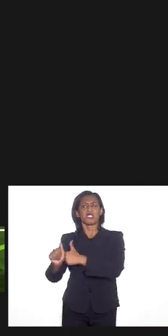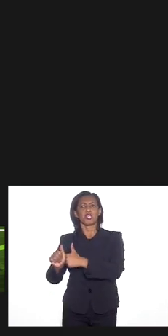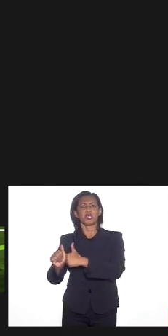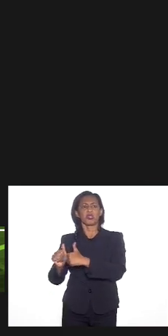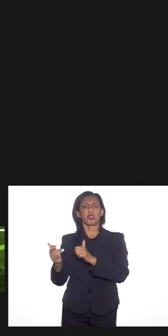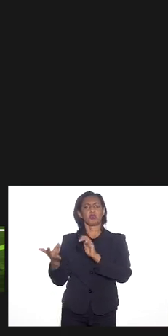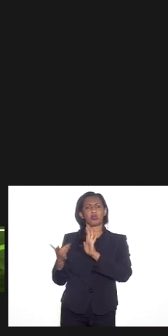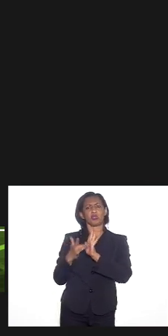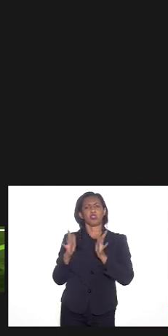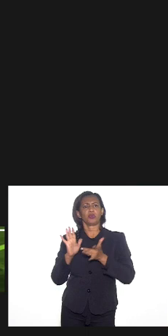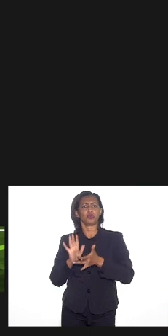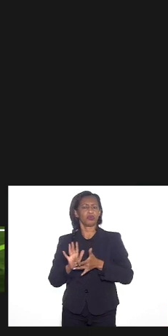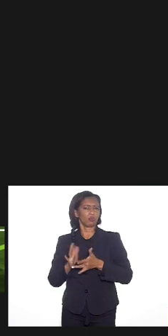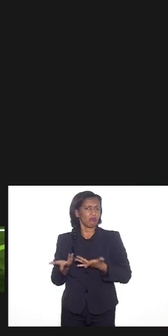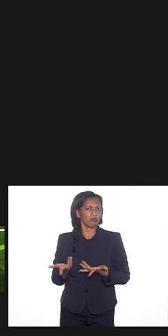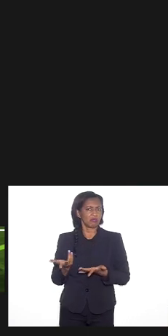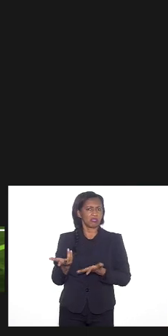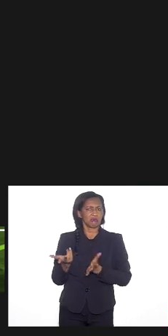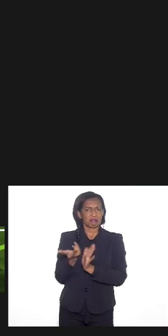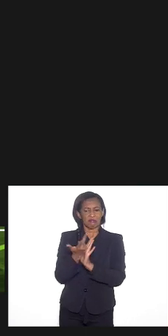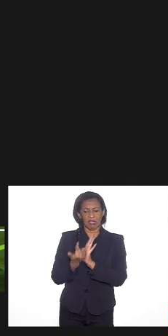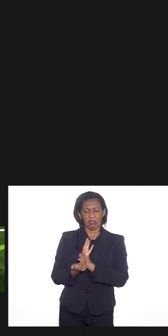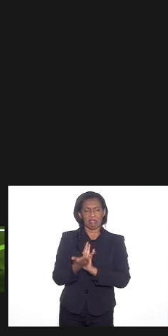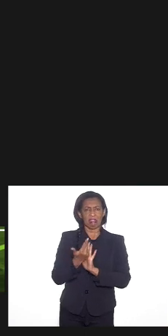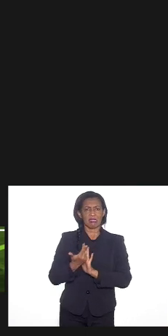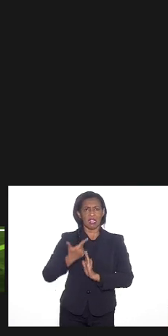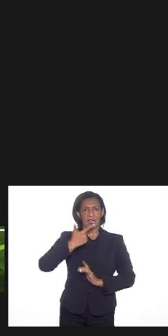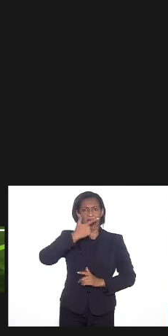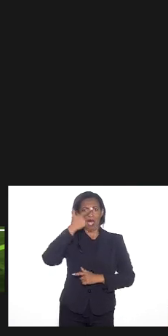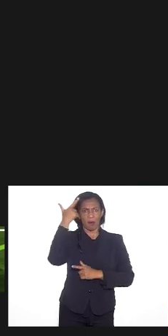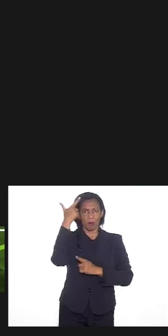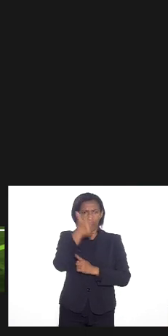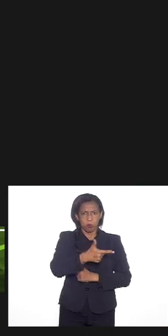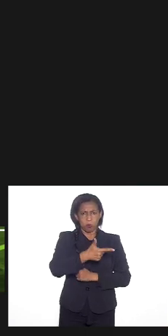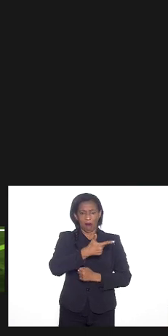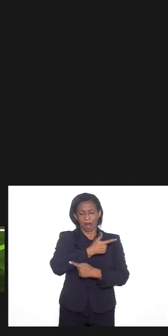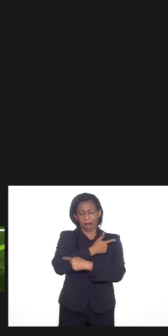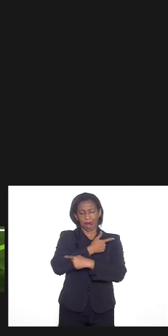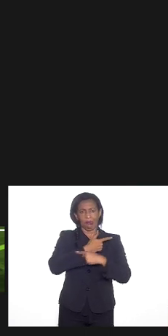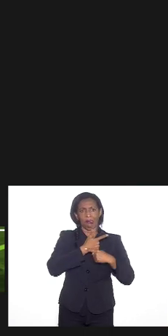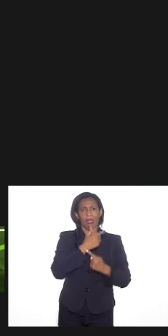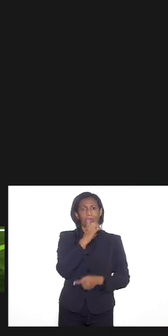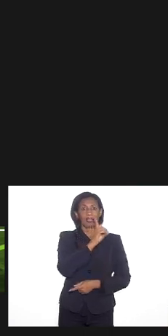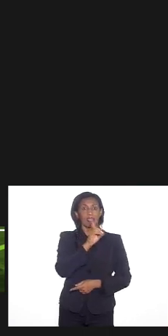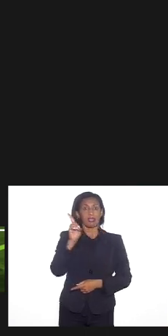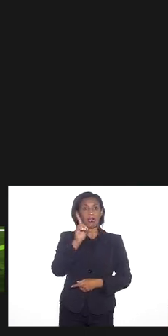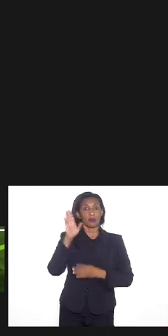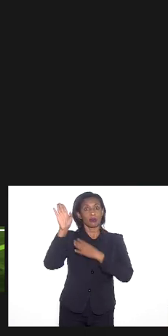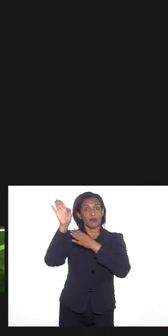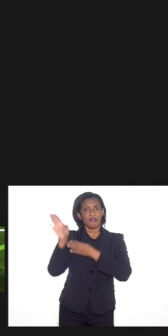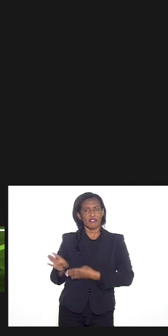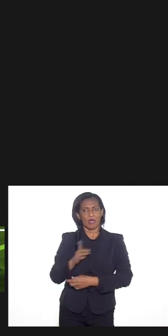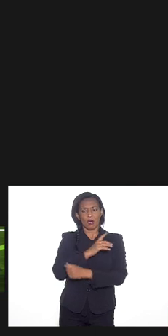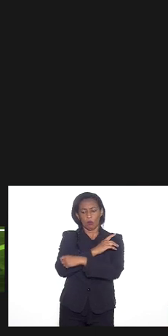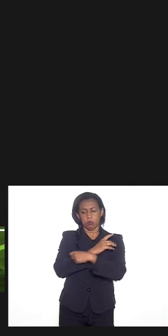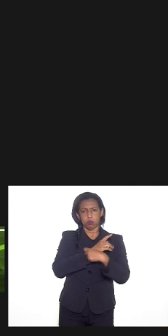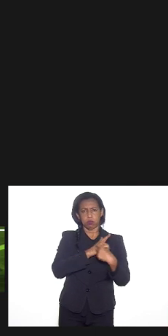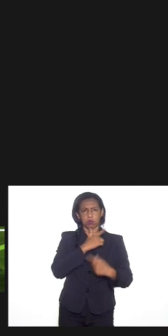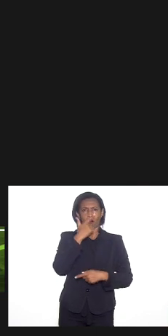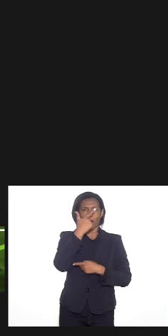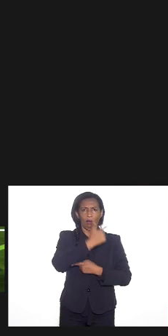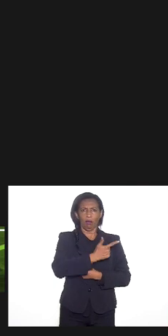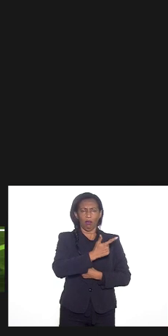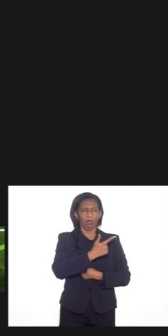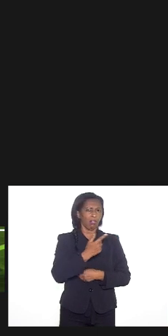e chegava a desenhar no fuzil Deus é fiel por que que esse sujeito faz isso como